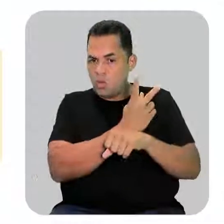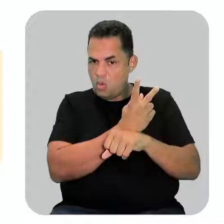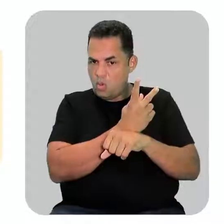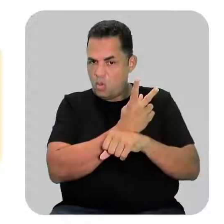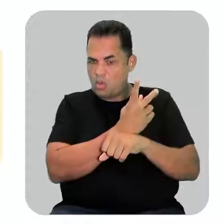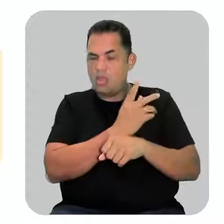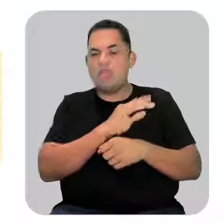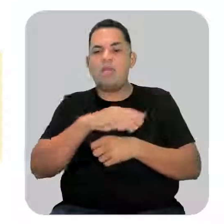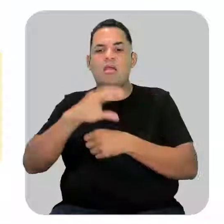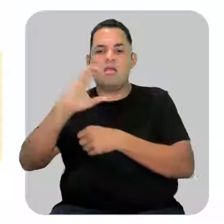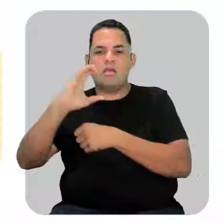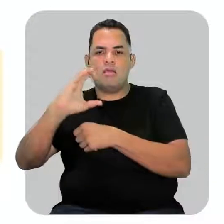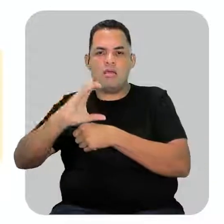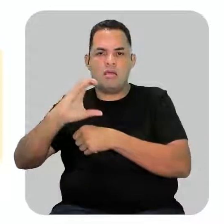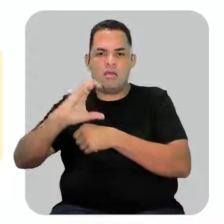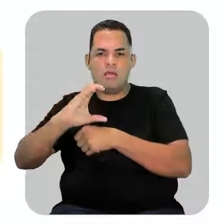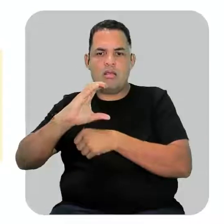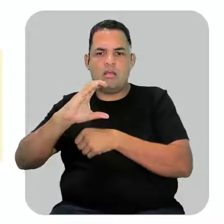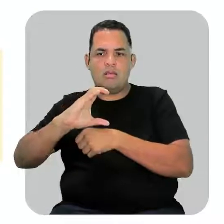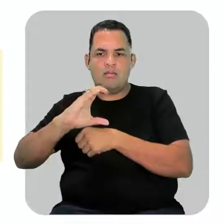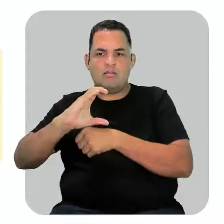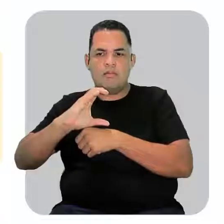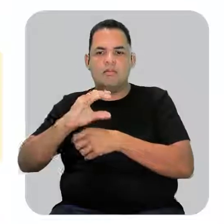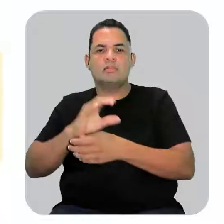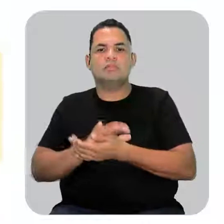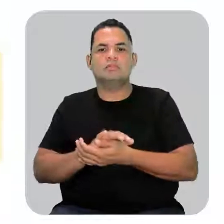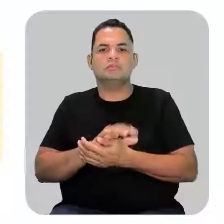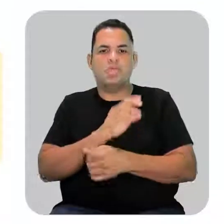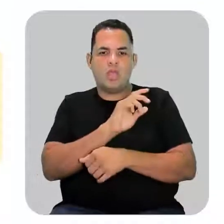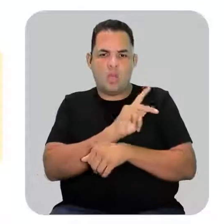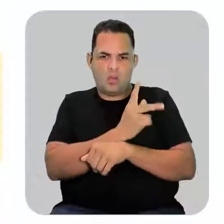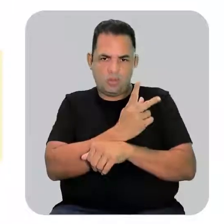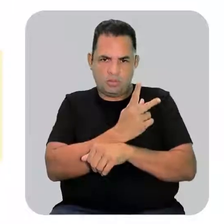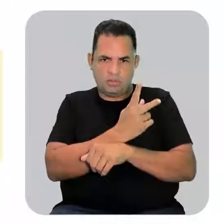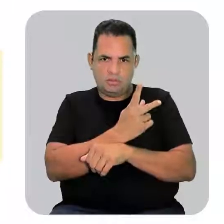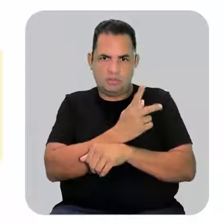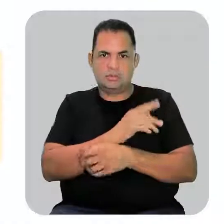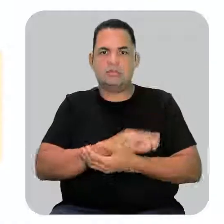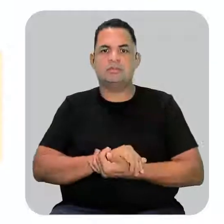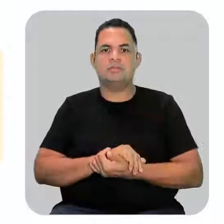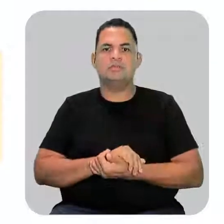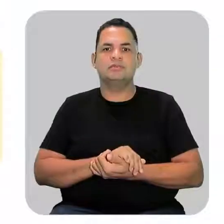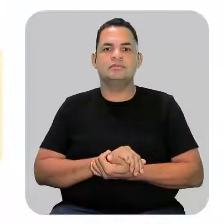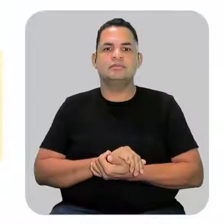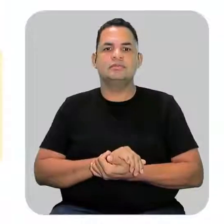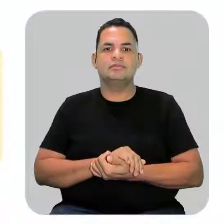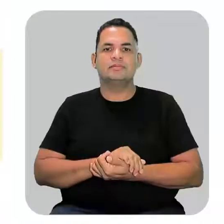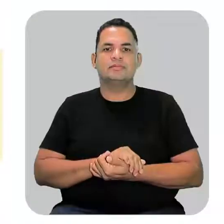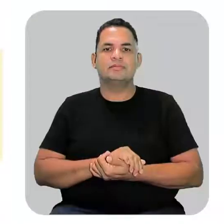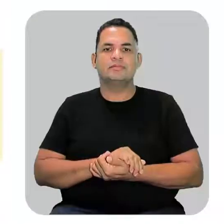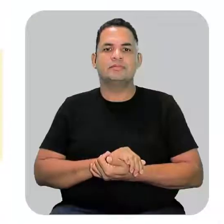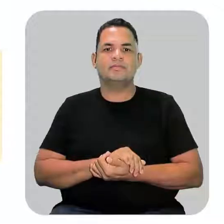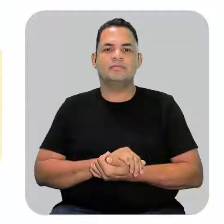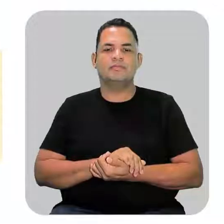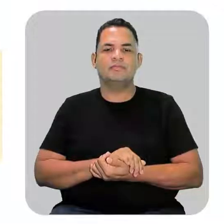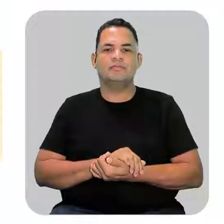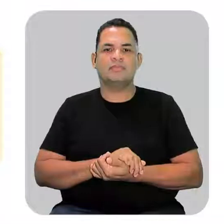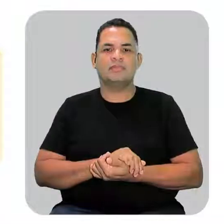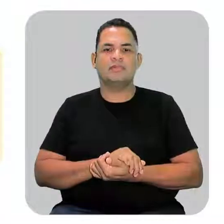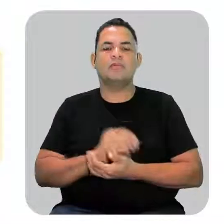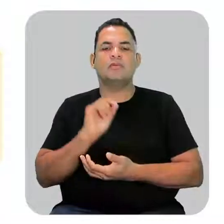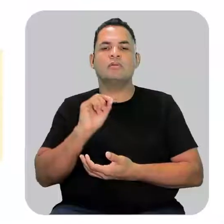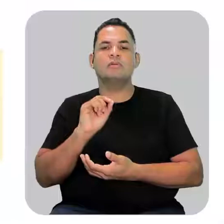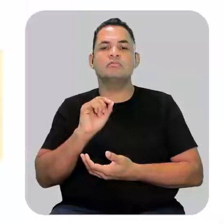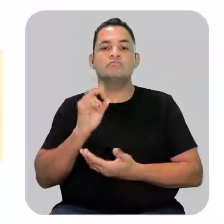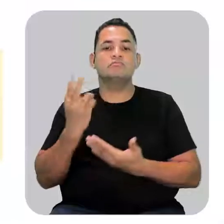Carbono, que a gente representa lá pela letra C, e os hidrogênios, né? Pela letra lá, H. E aí, o que